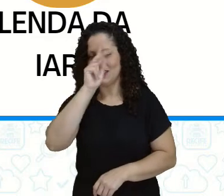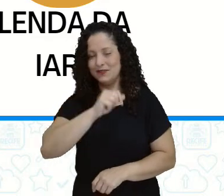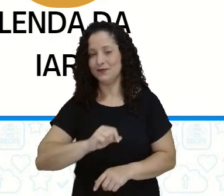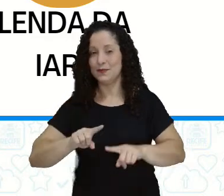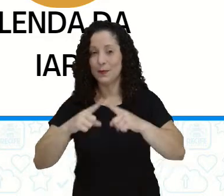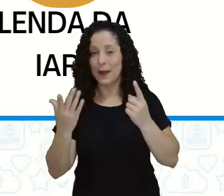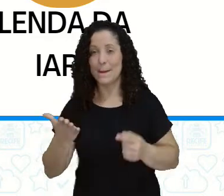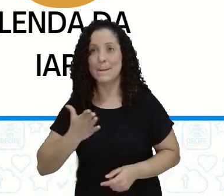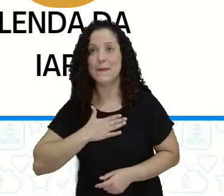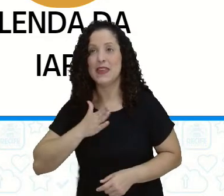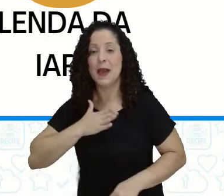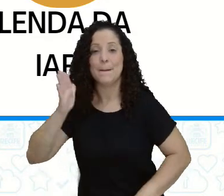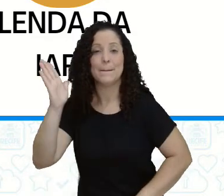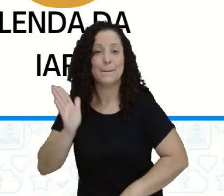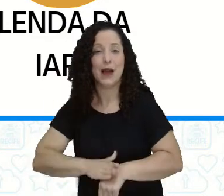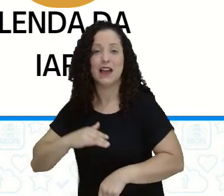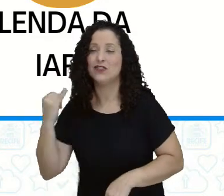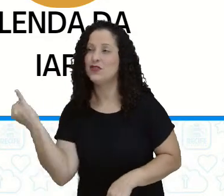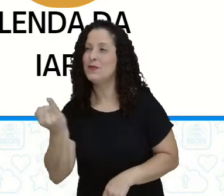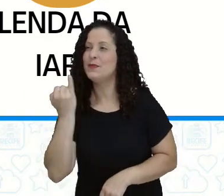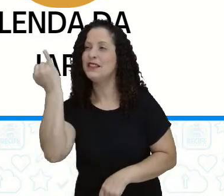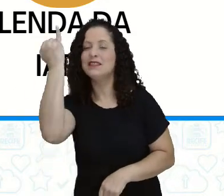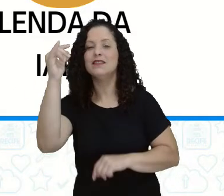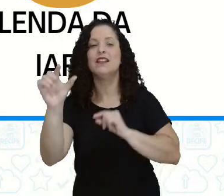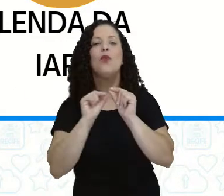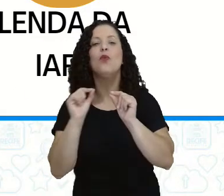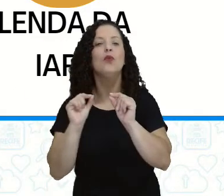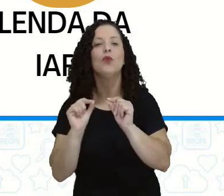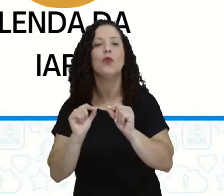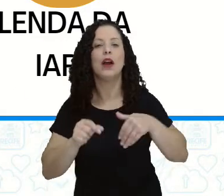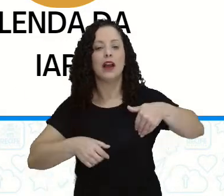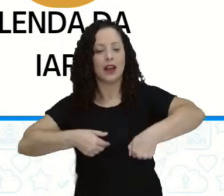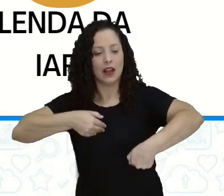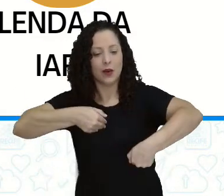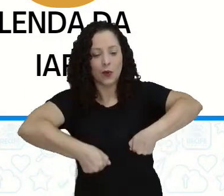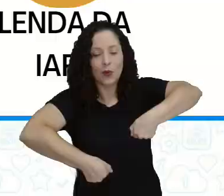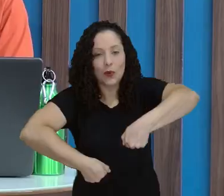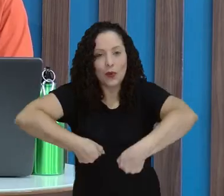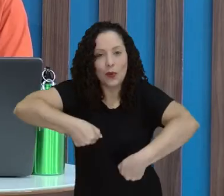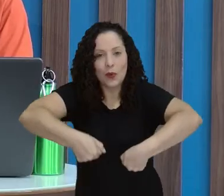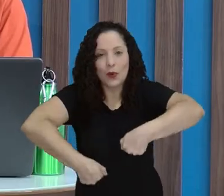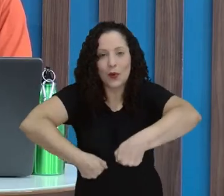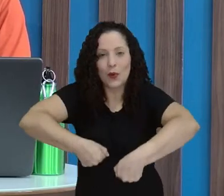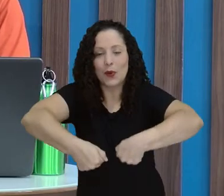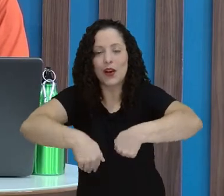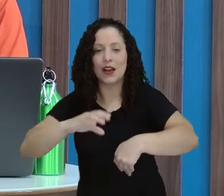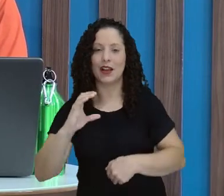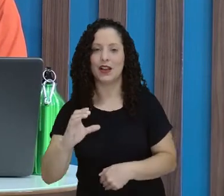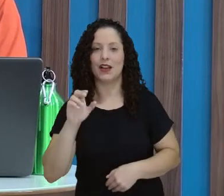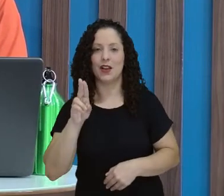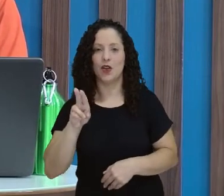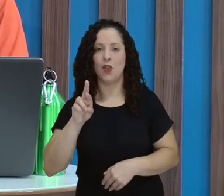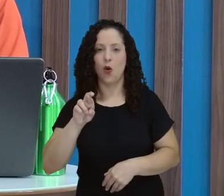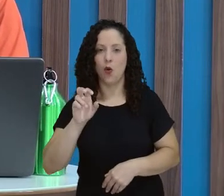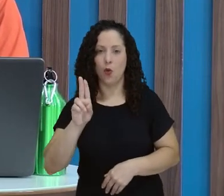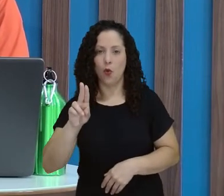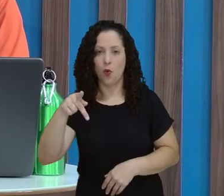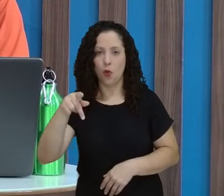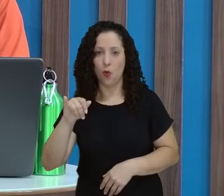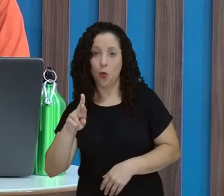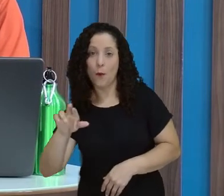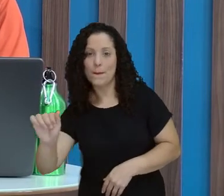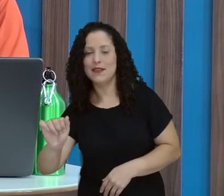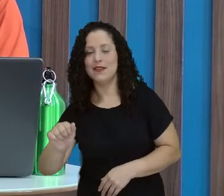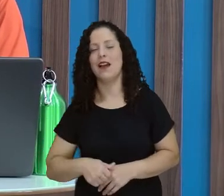favorita é o do Curupira. Qual é a sua lenda favorita, professora Esté? Professora Sinara, eu gosto muito do